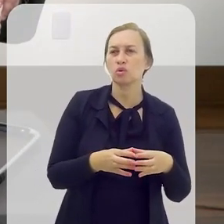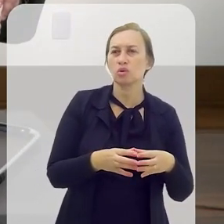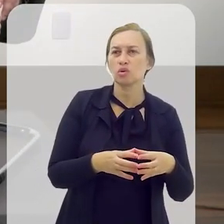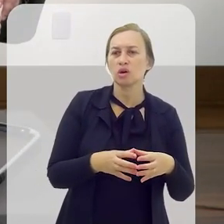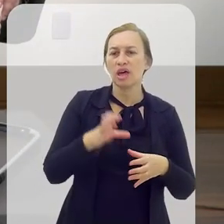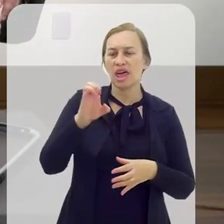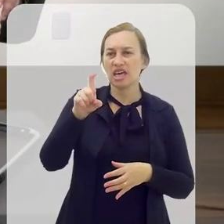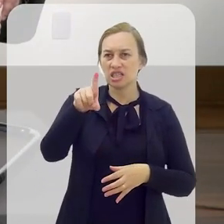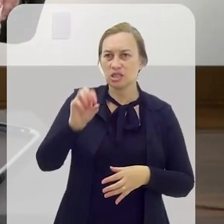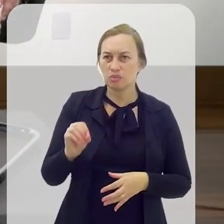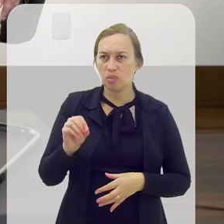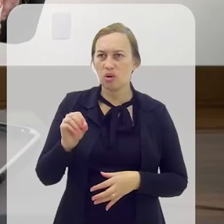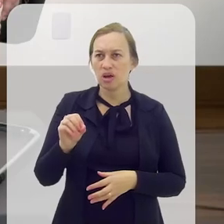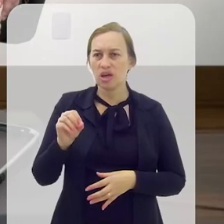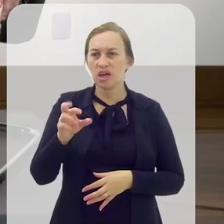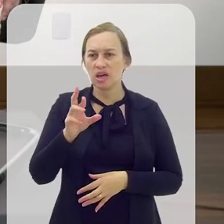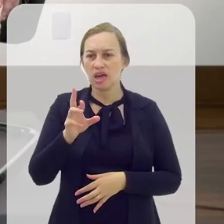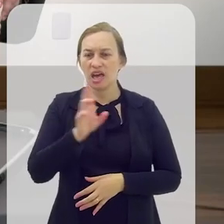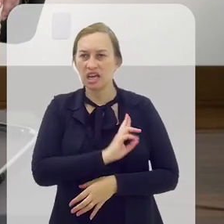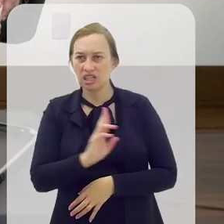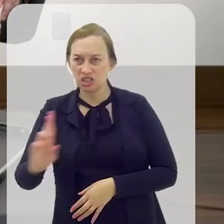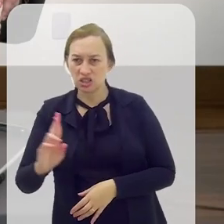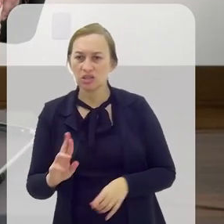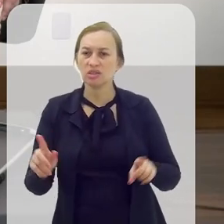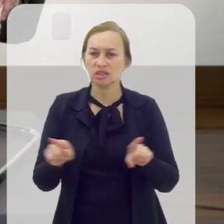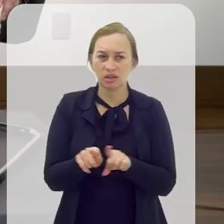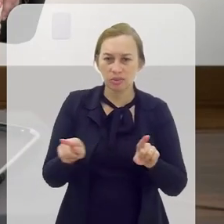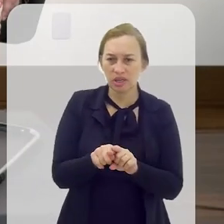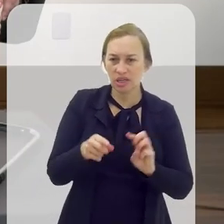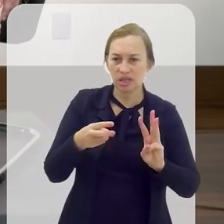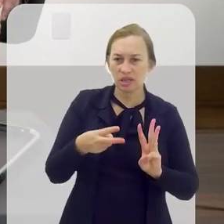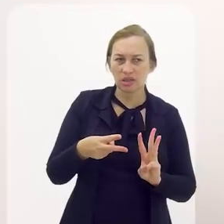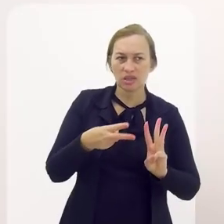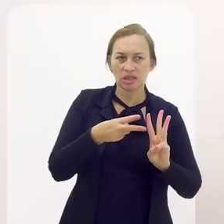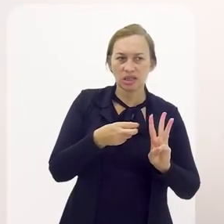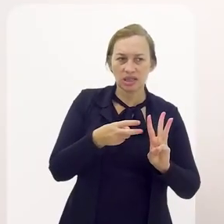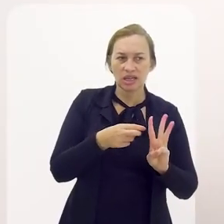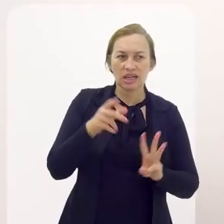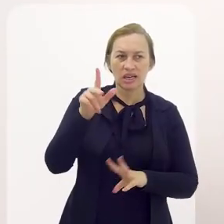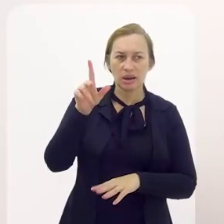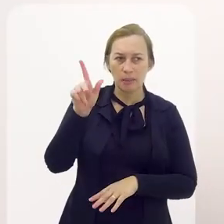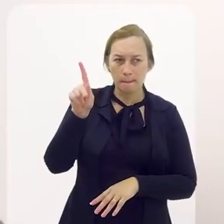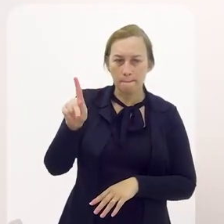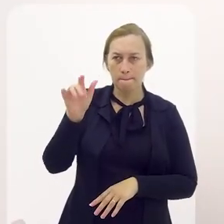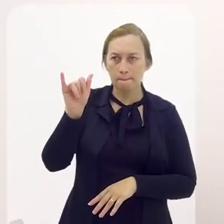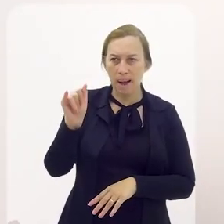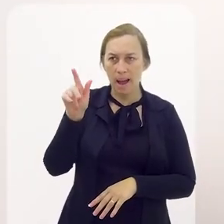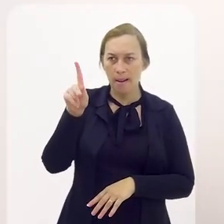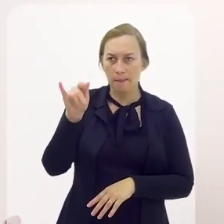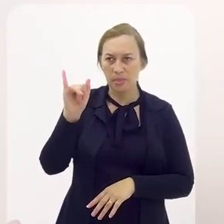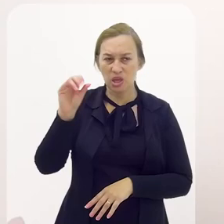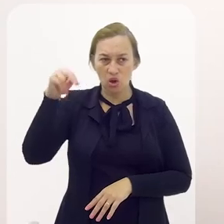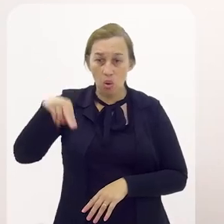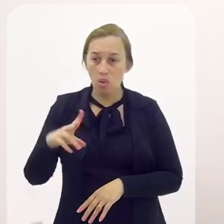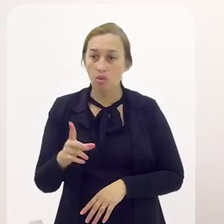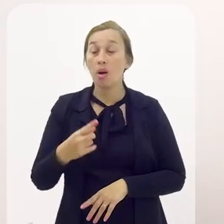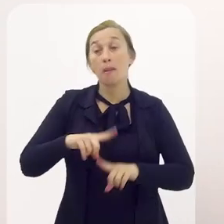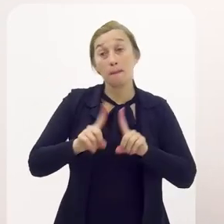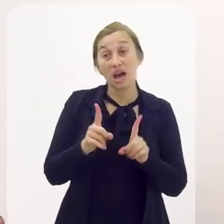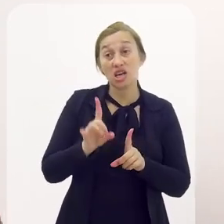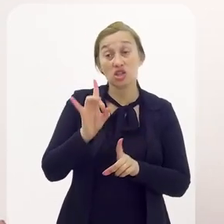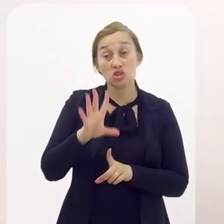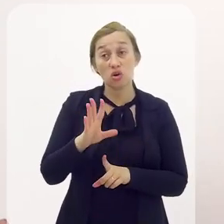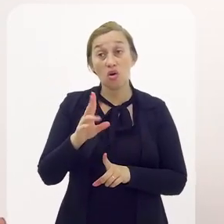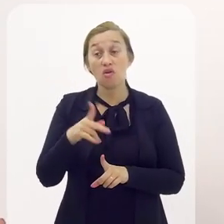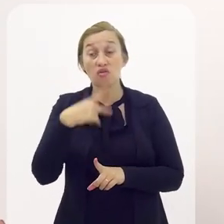e também da Papião, que é responsável pela parte indígena. Mas é óbvio que elas só falam aquilo que elas podem